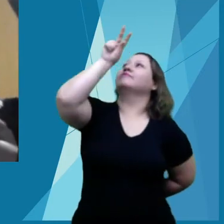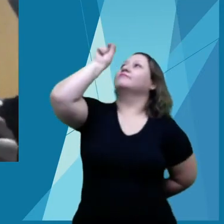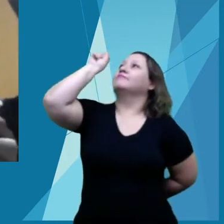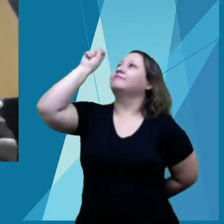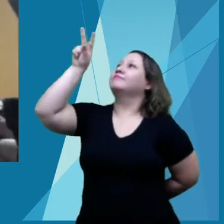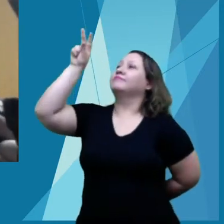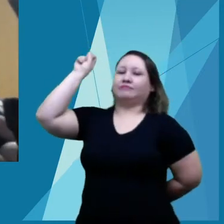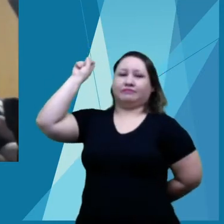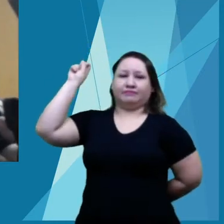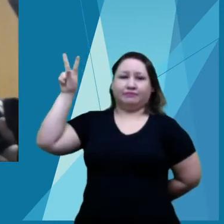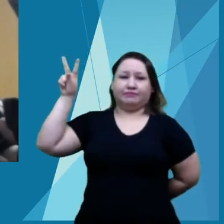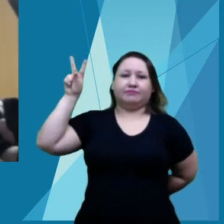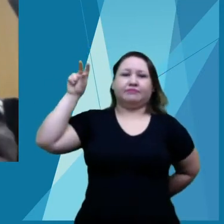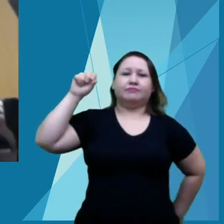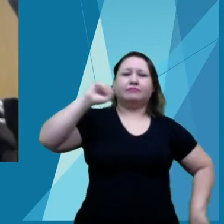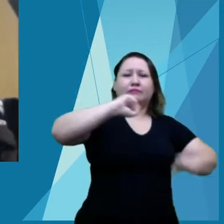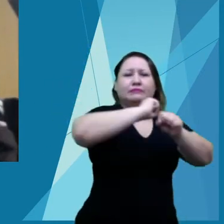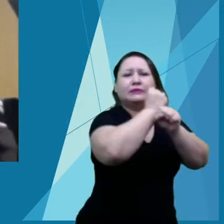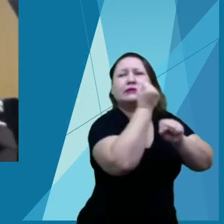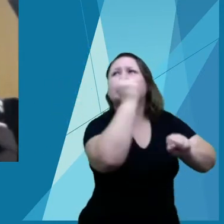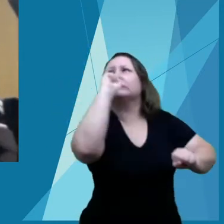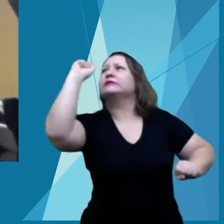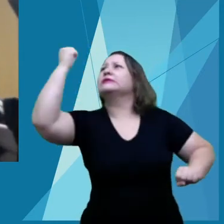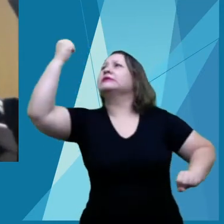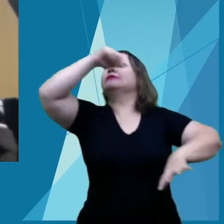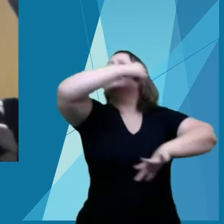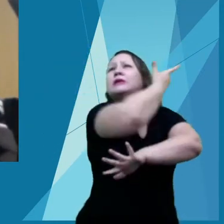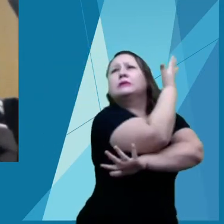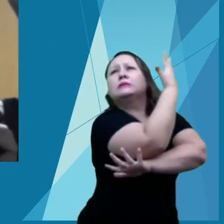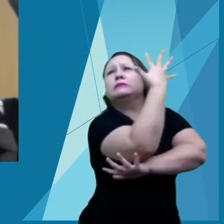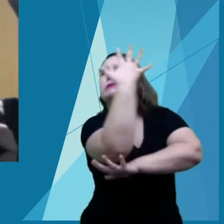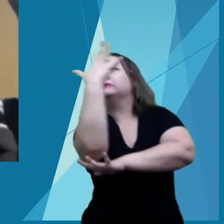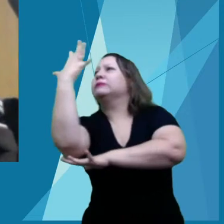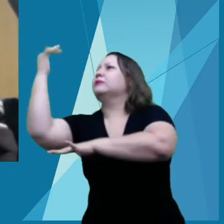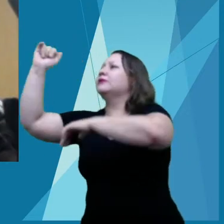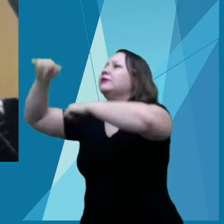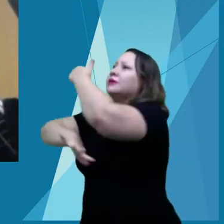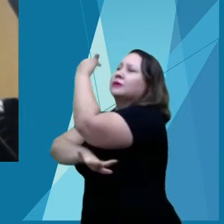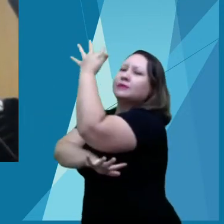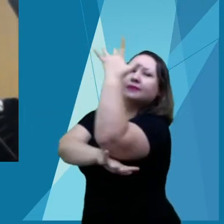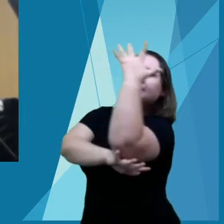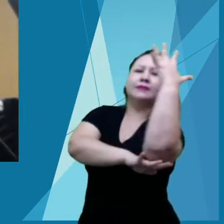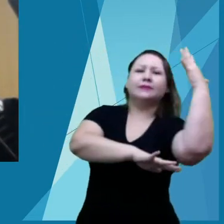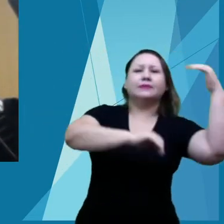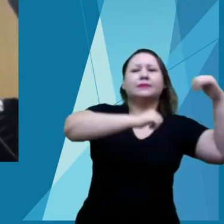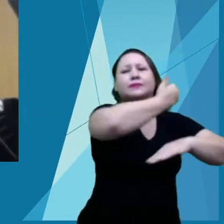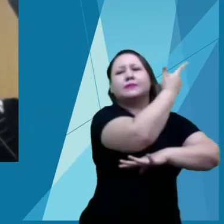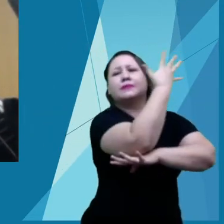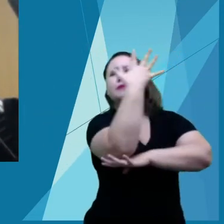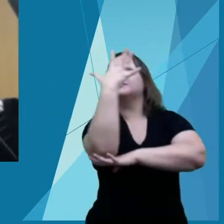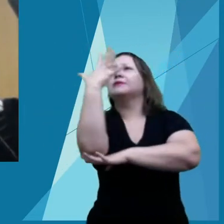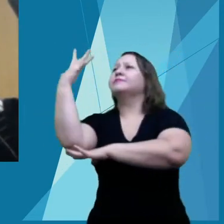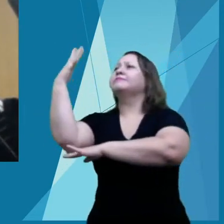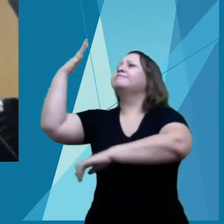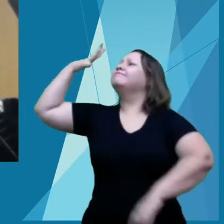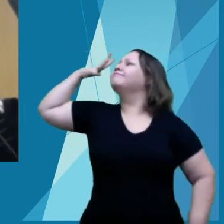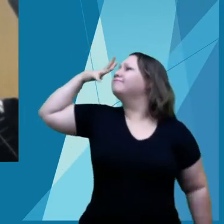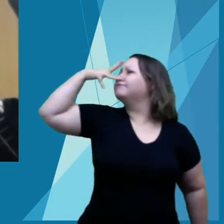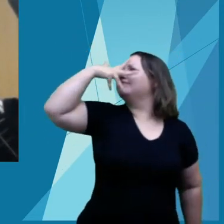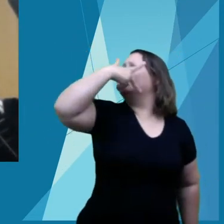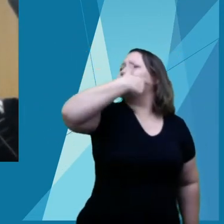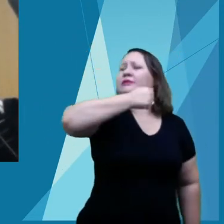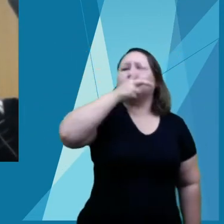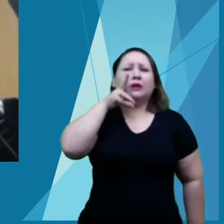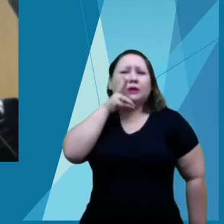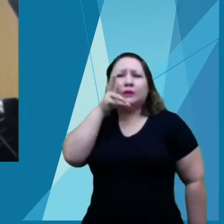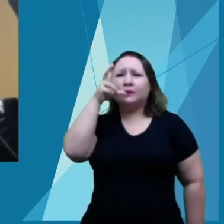colosso, e o teu futuro espelha essa grandeza. Terra